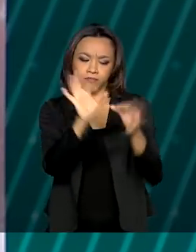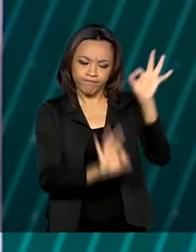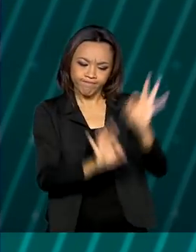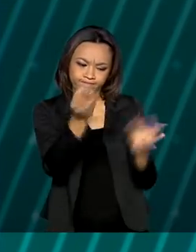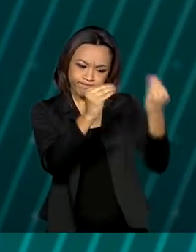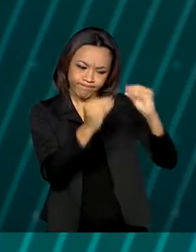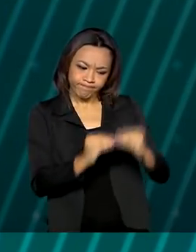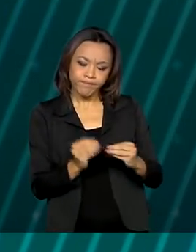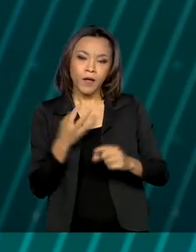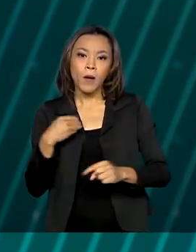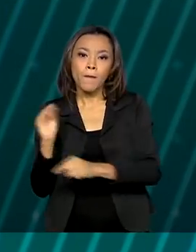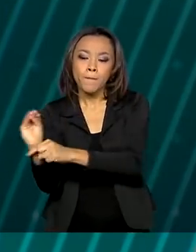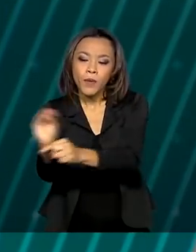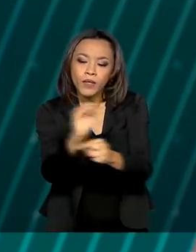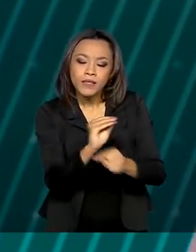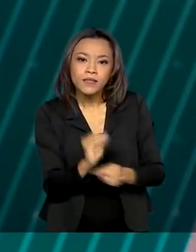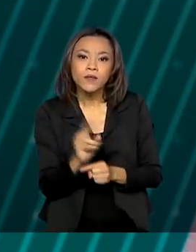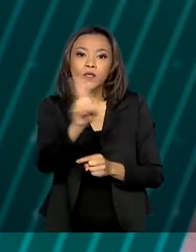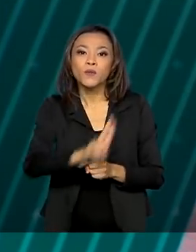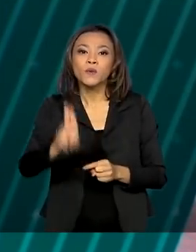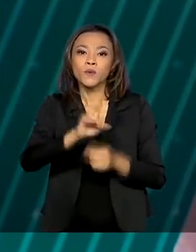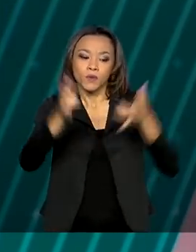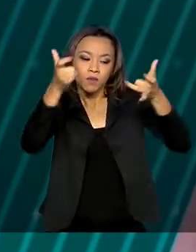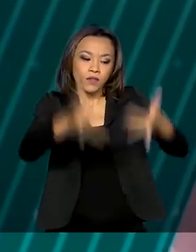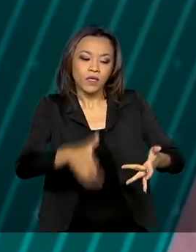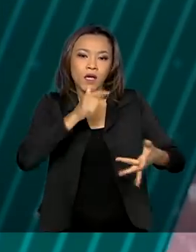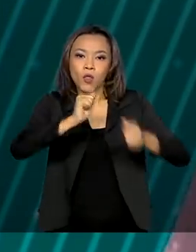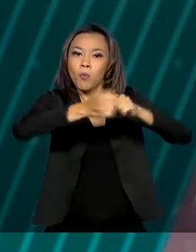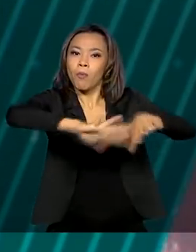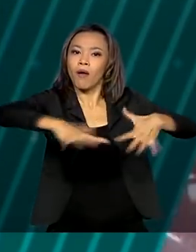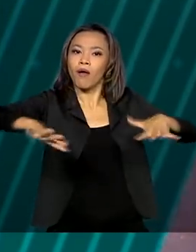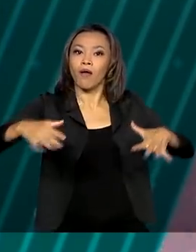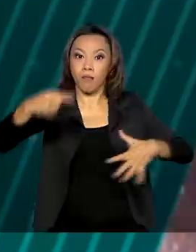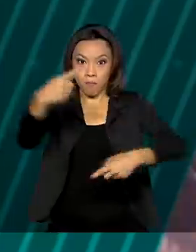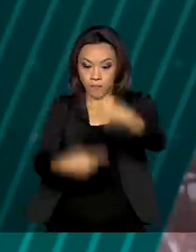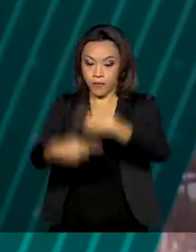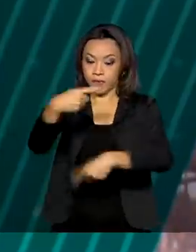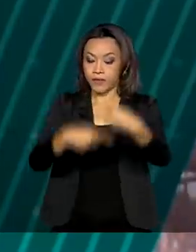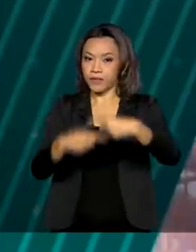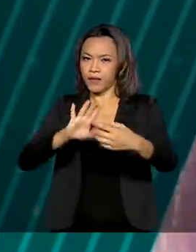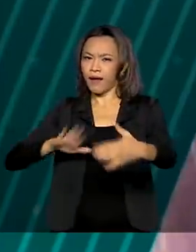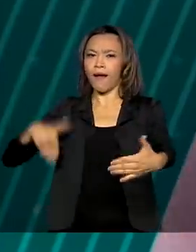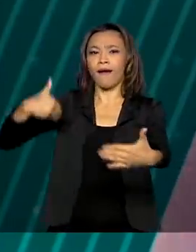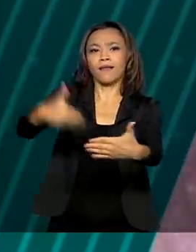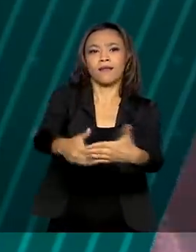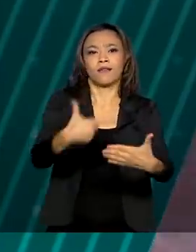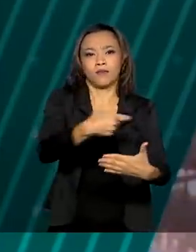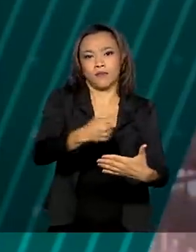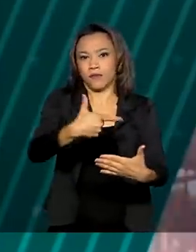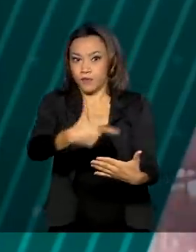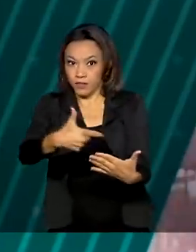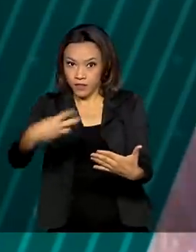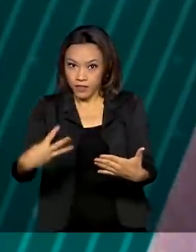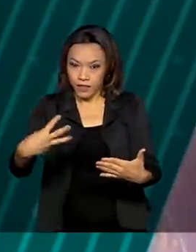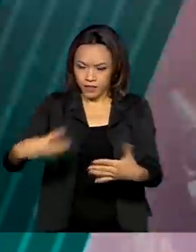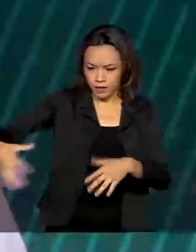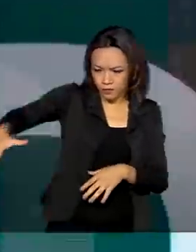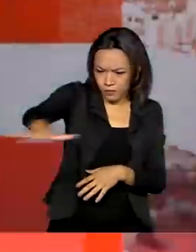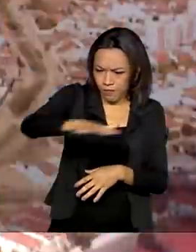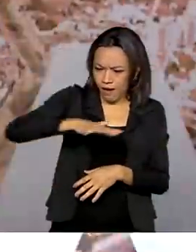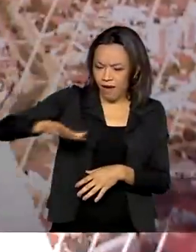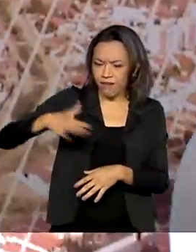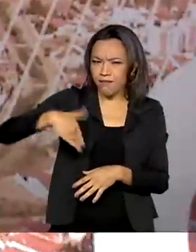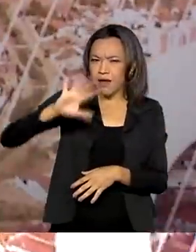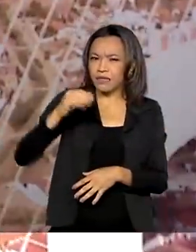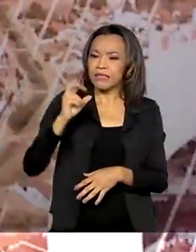sustentável dos recursos do mar. São políticas que devem ser implementadas até 2023 em uma área marítima de